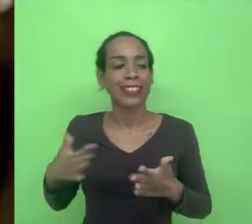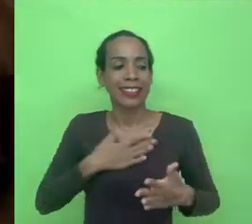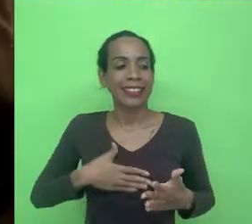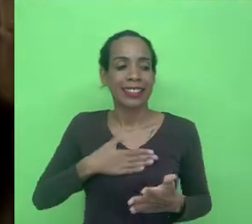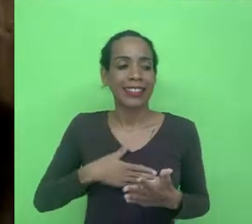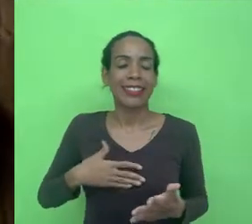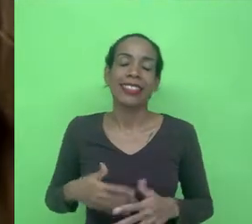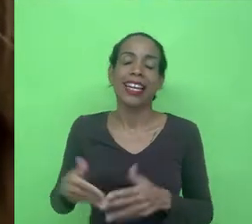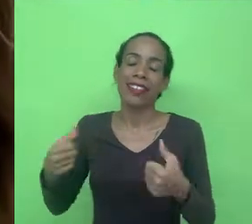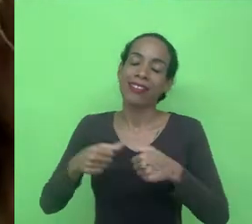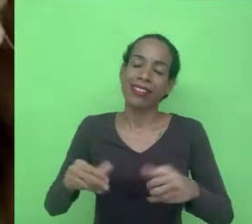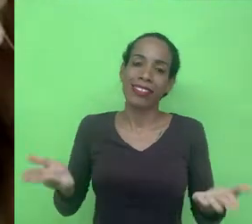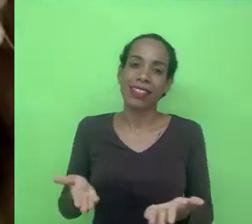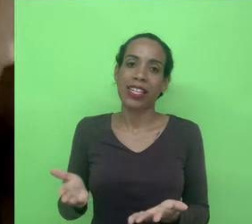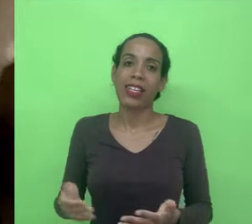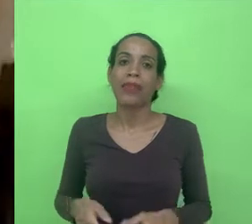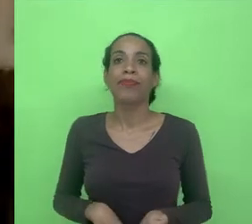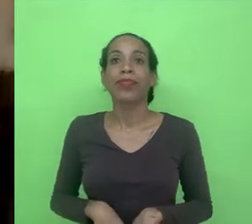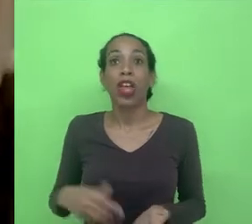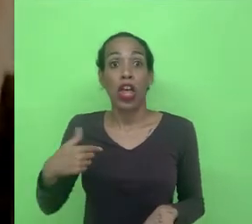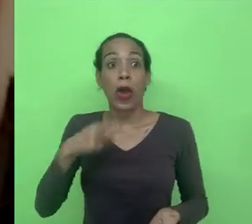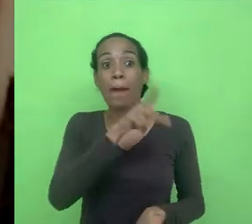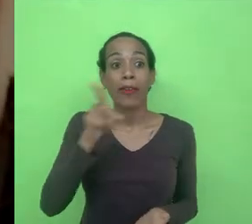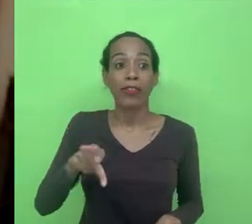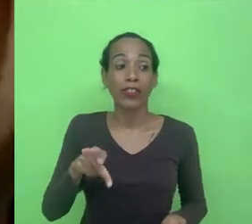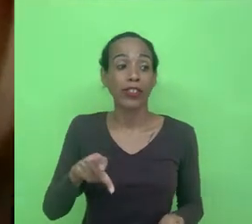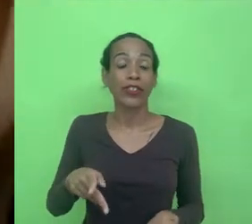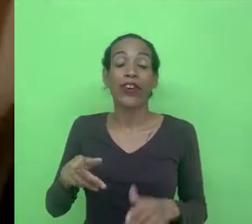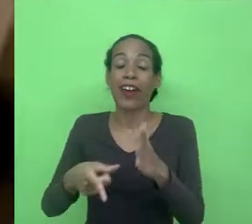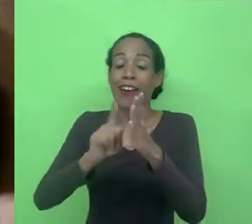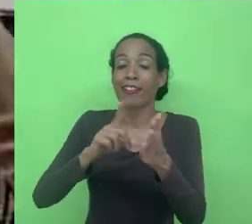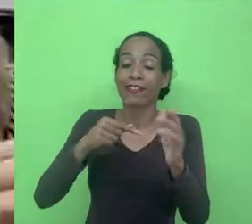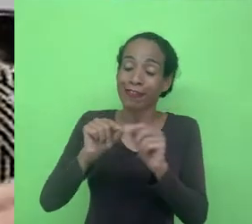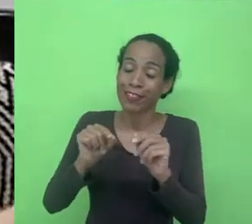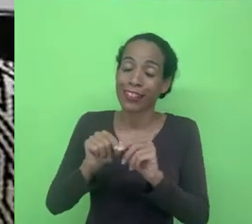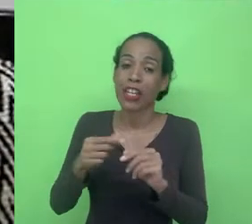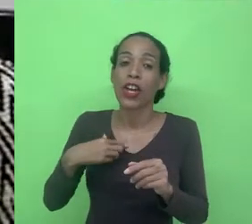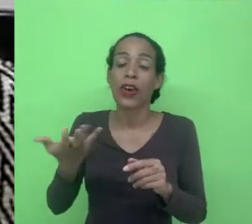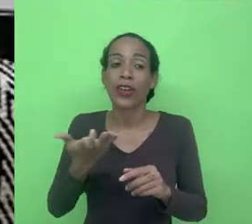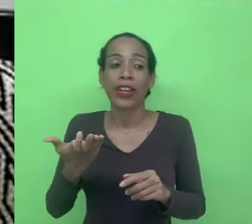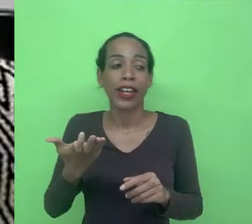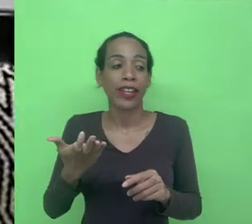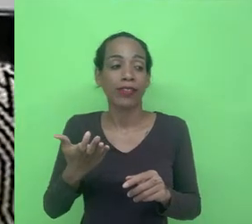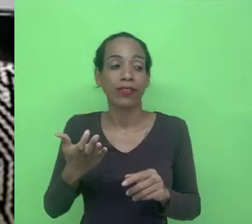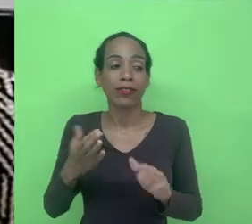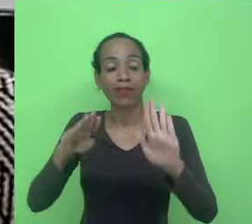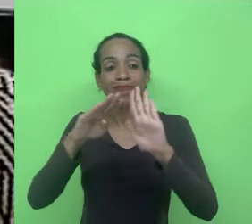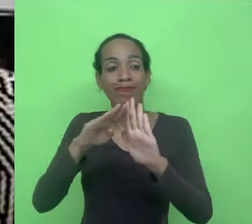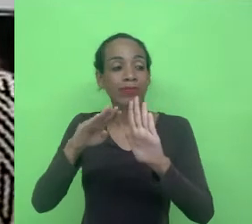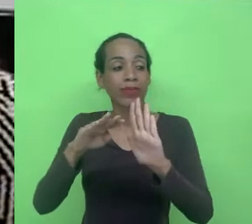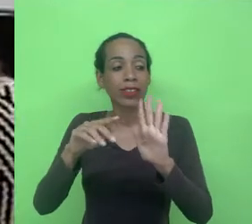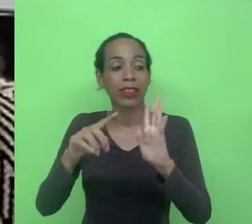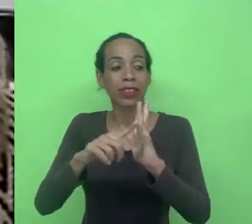antes de fazer as indagações ao professor Valmir eu queria pontuar algumas questões para quem de repente está